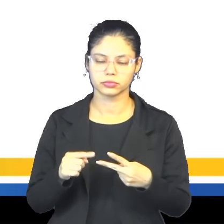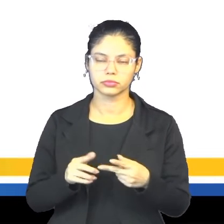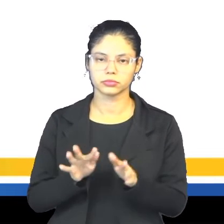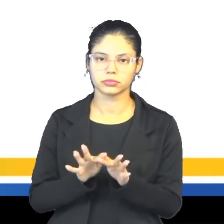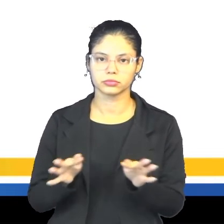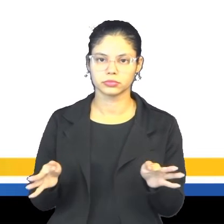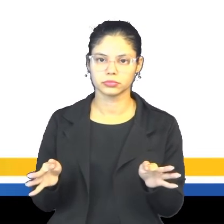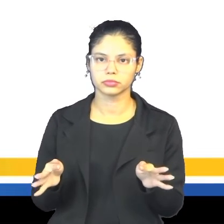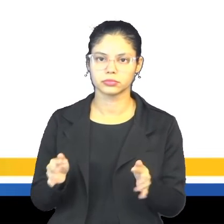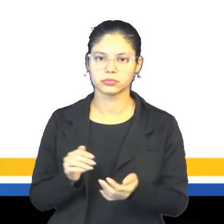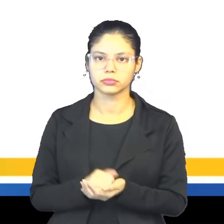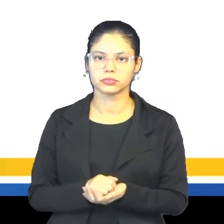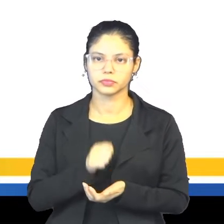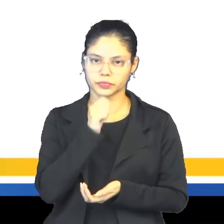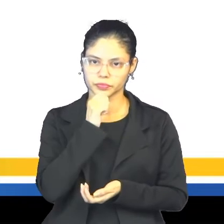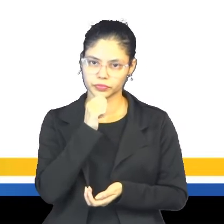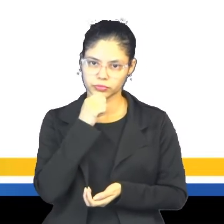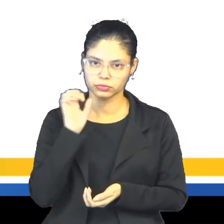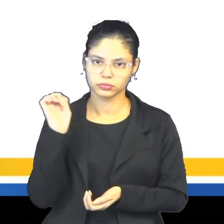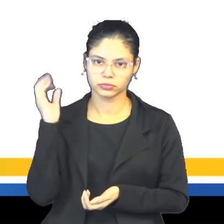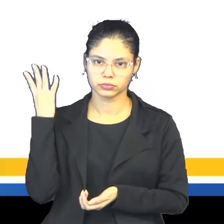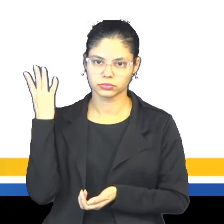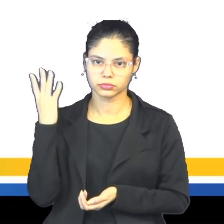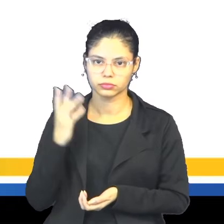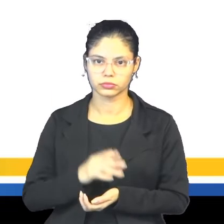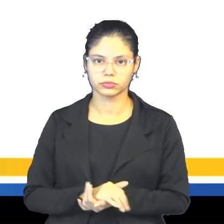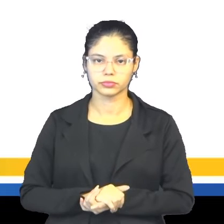indicam, né, ações que ainda vão acontecer.